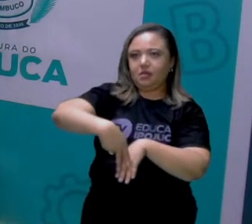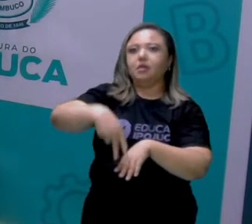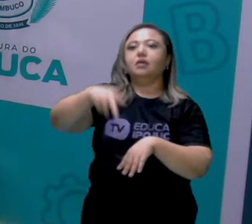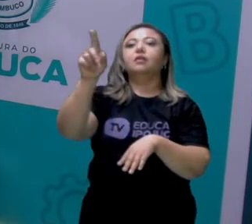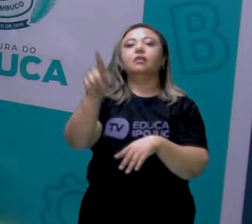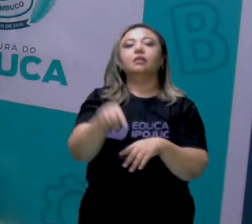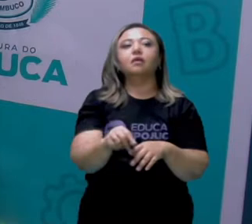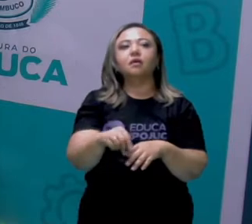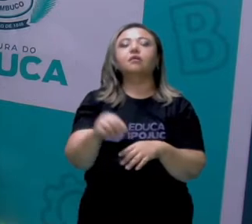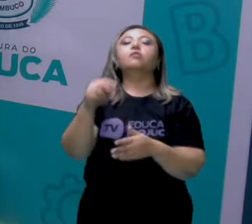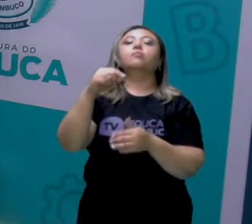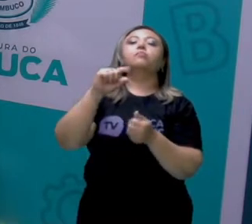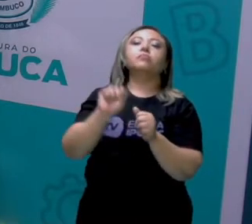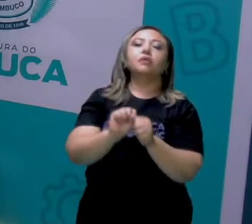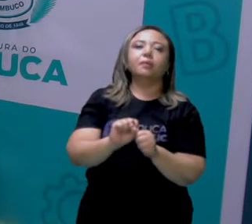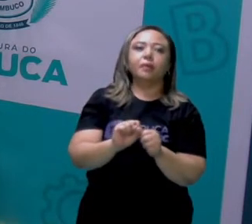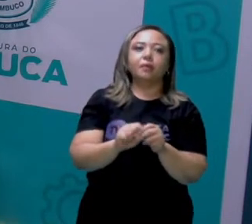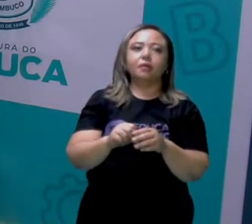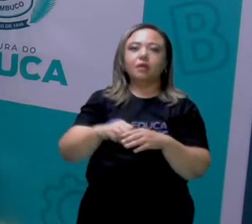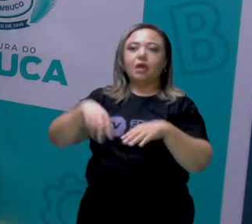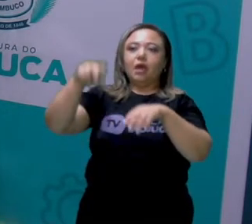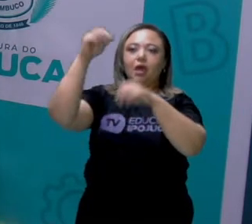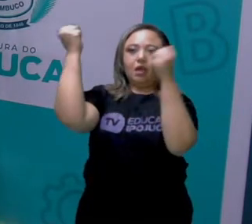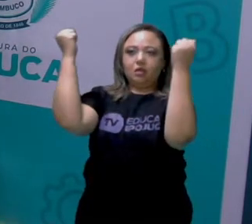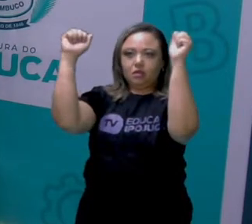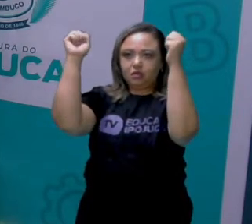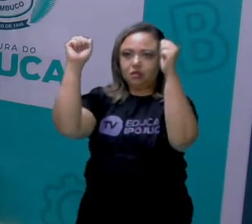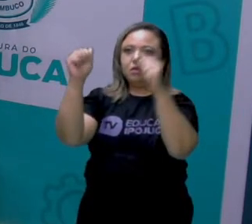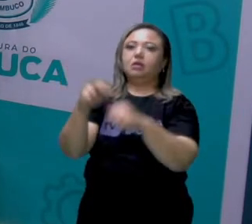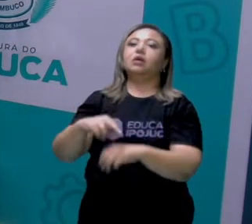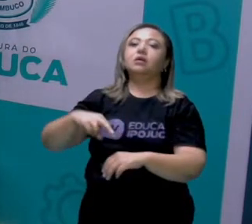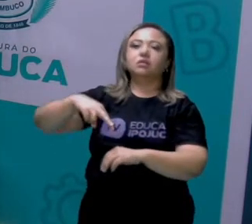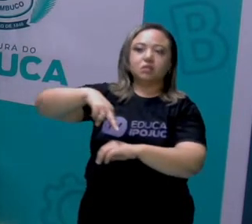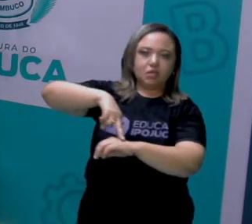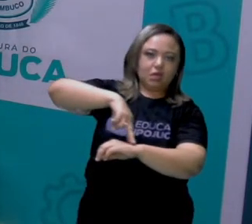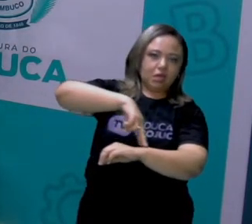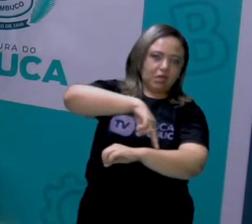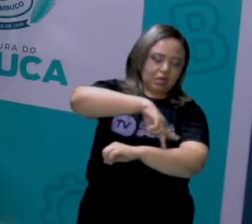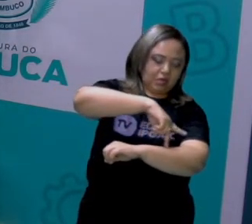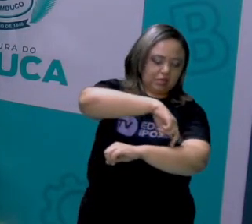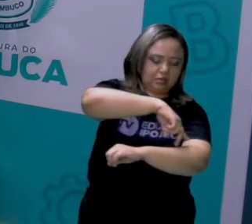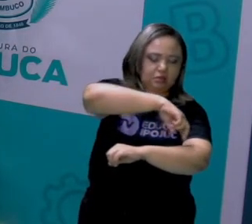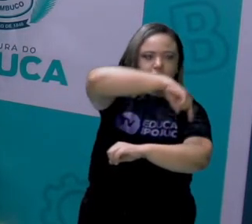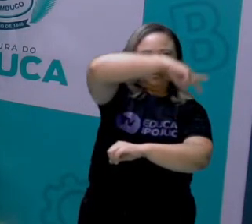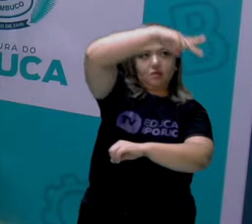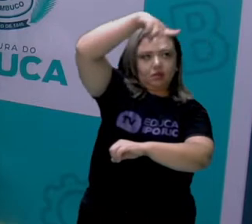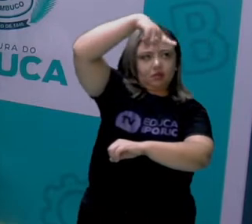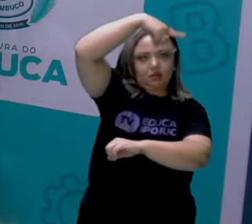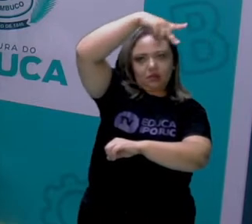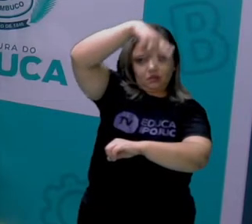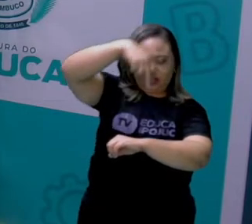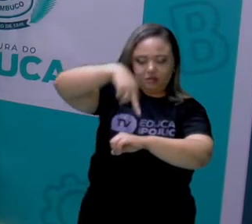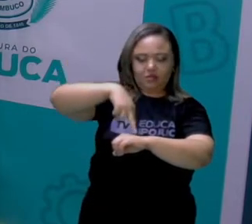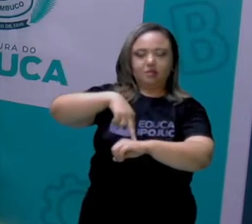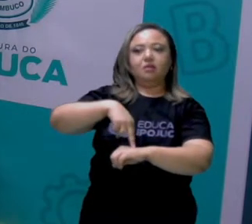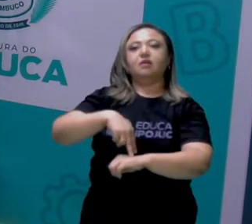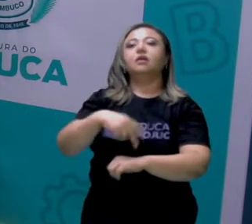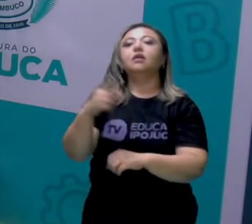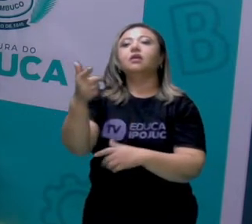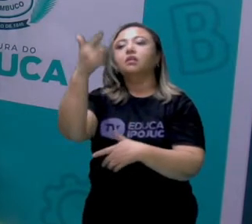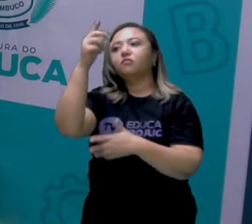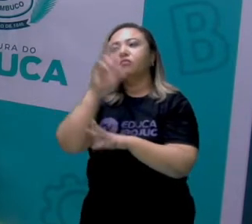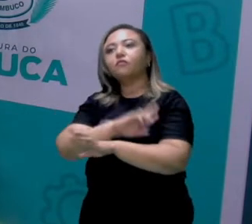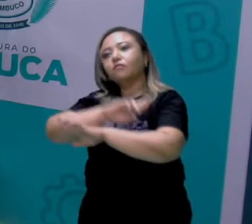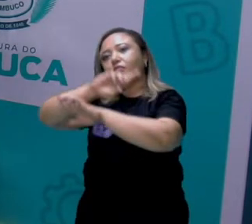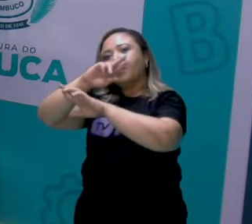tá? Mini trampolim acrobático, pela ginástica artística. Então, são elementos da ginástica, são alguns tipos de ginástica